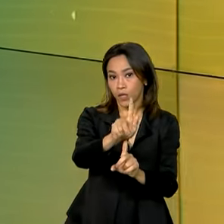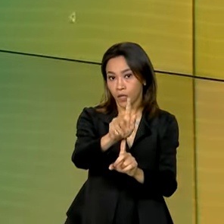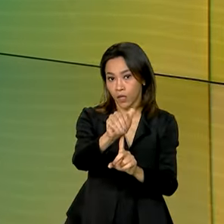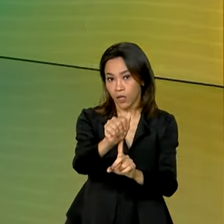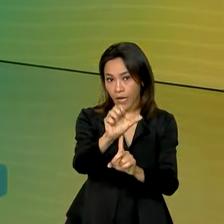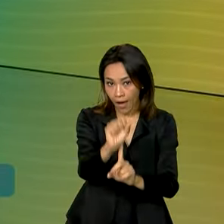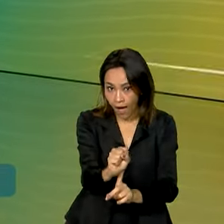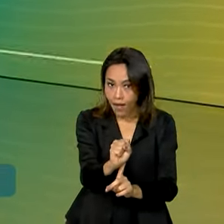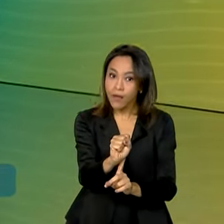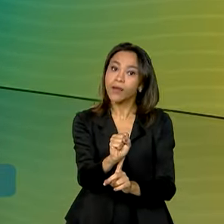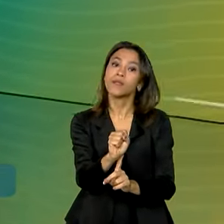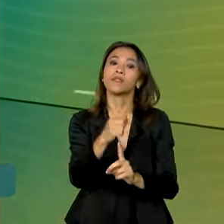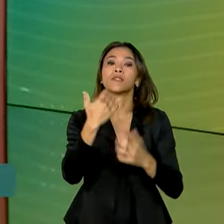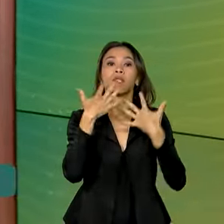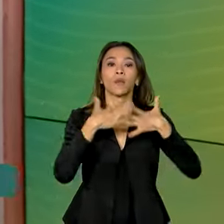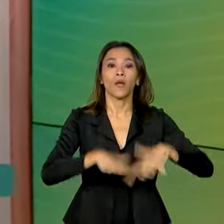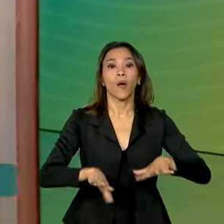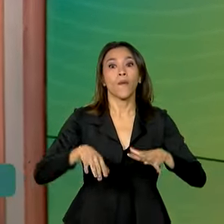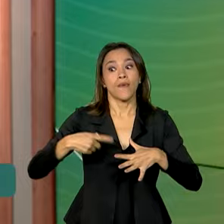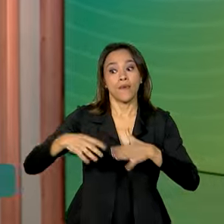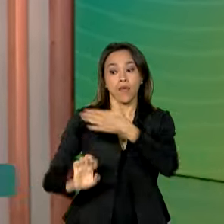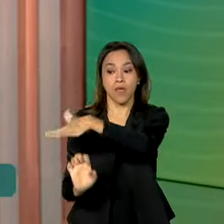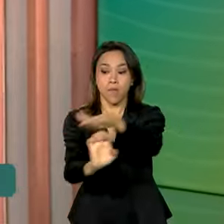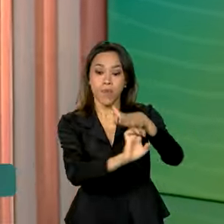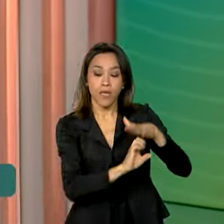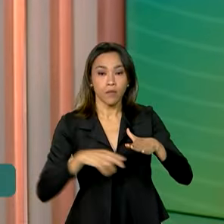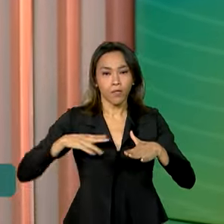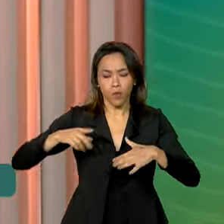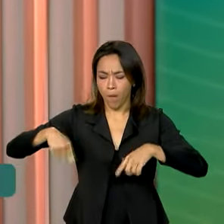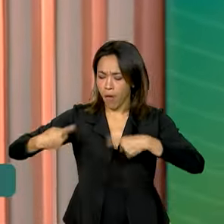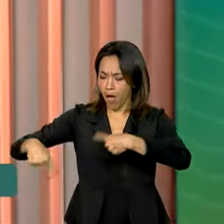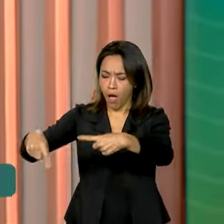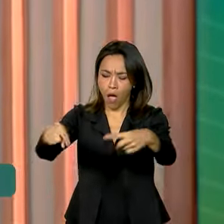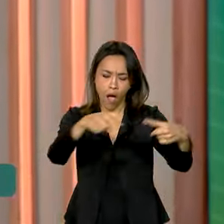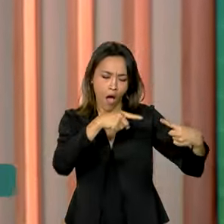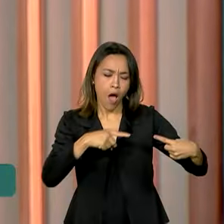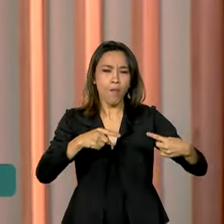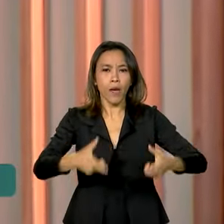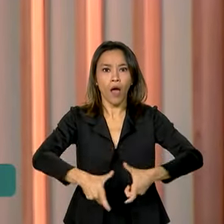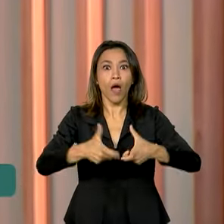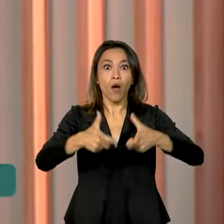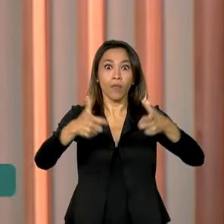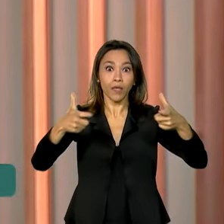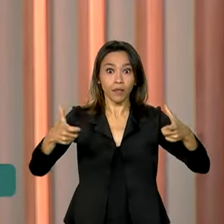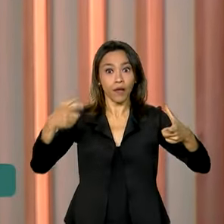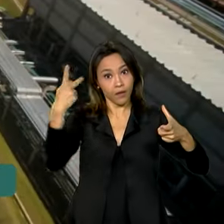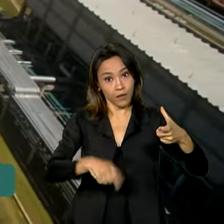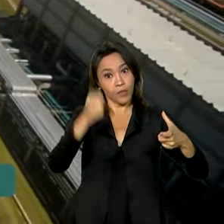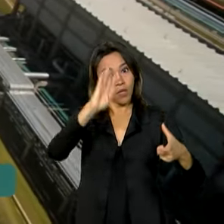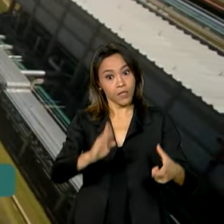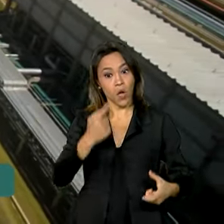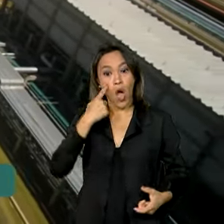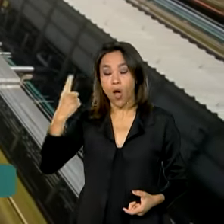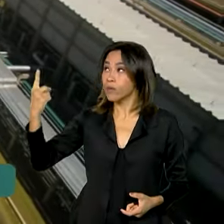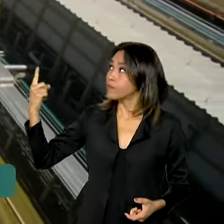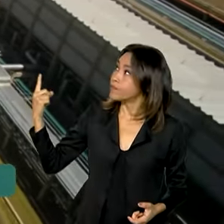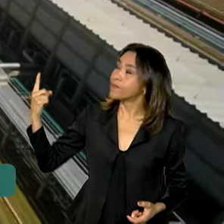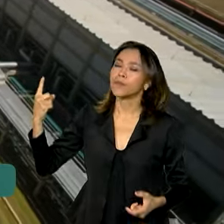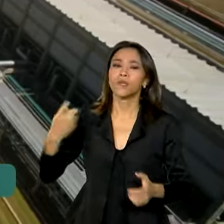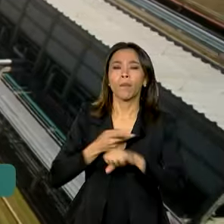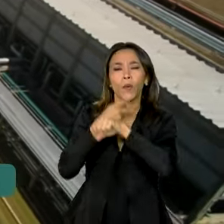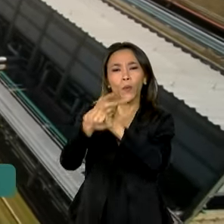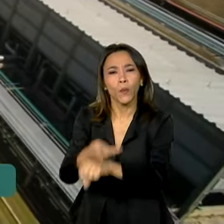empresas privadas debateram estratégias para expandir o setor no país. Vamos conferir. Em busca de energia